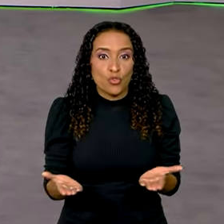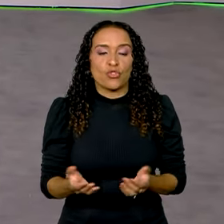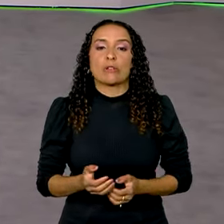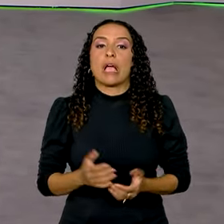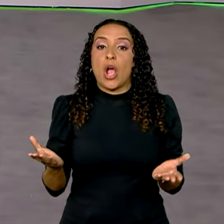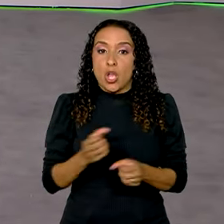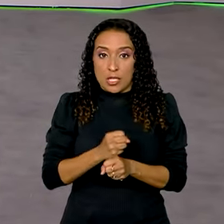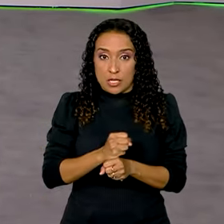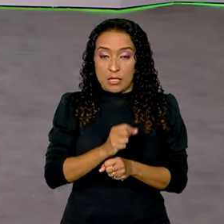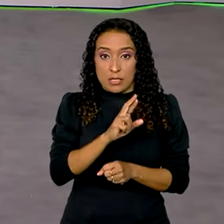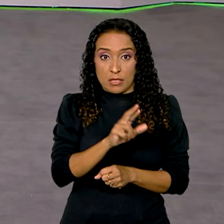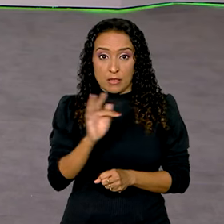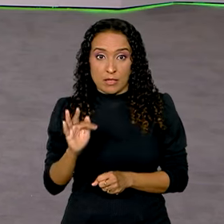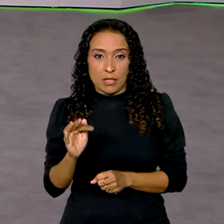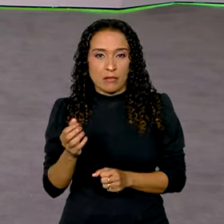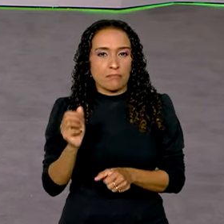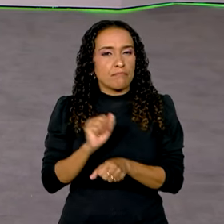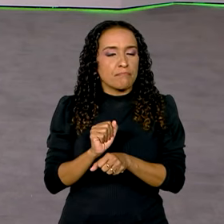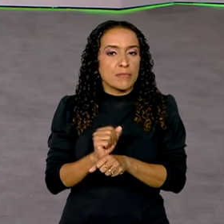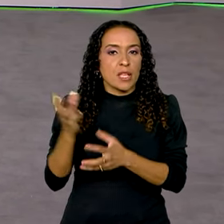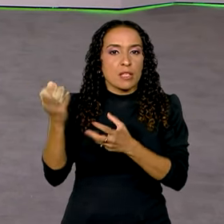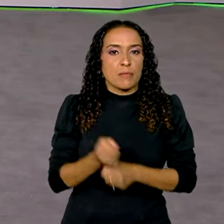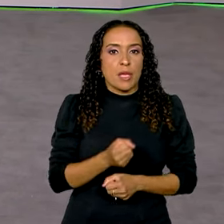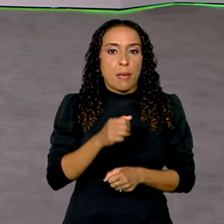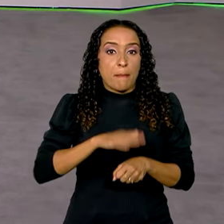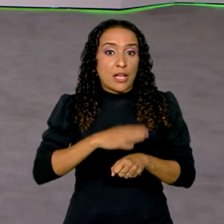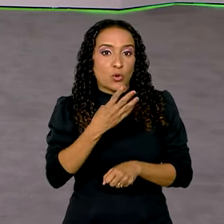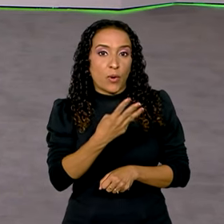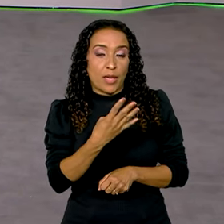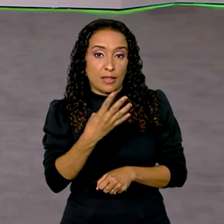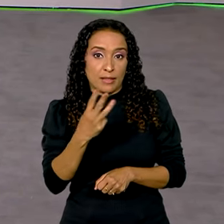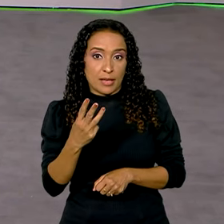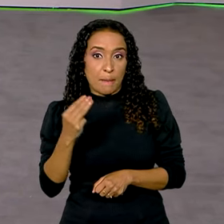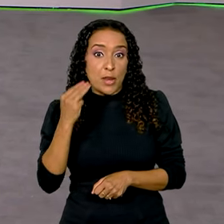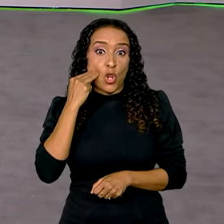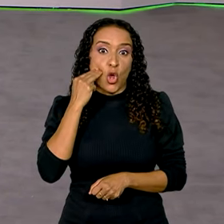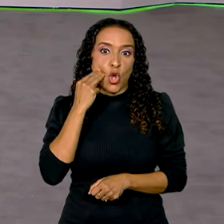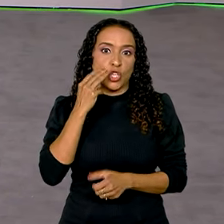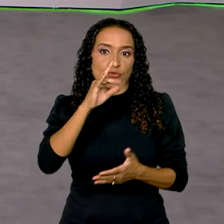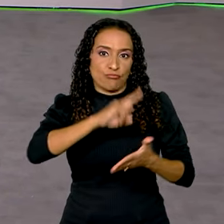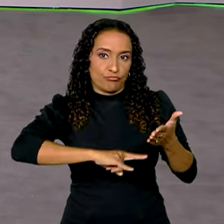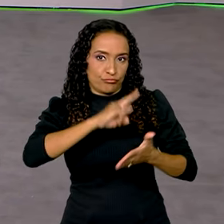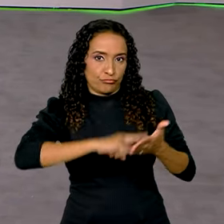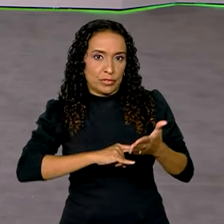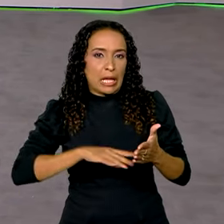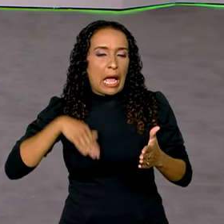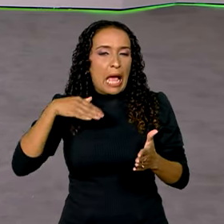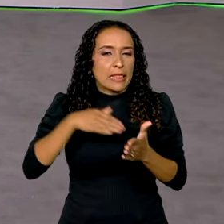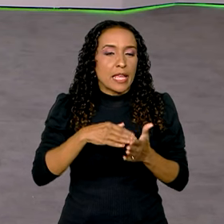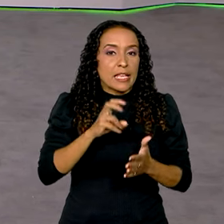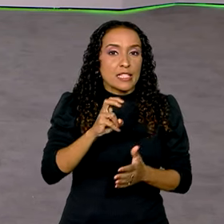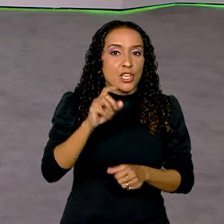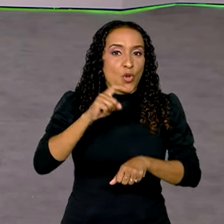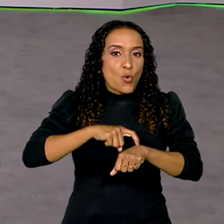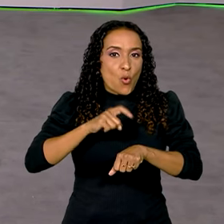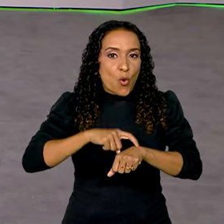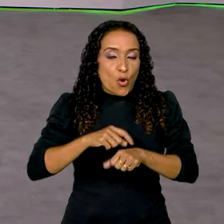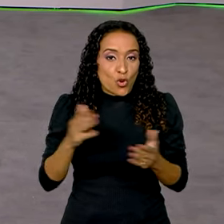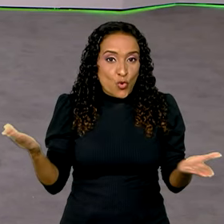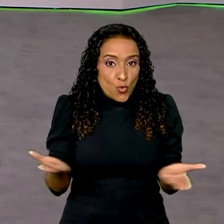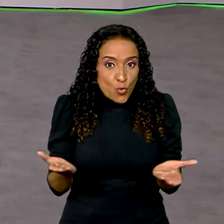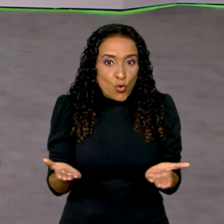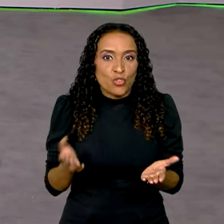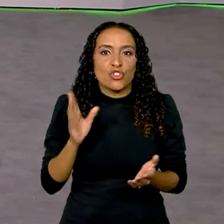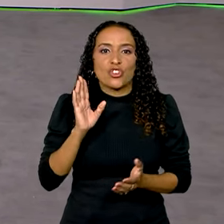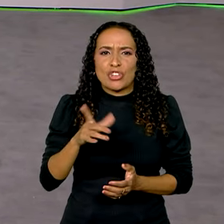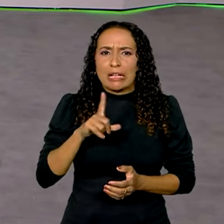a Receita Federal espera receber mais de 43 milhões de declarações. E até 5 horas da tarde de hoje,